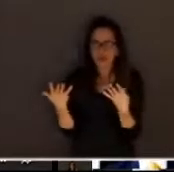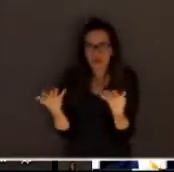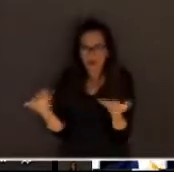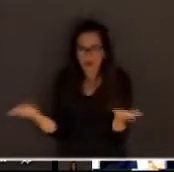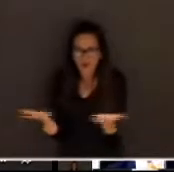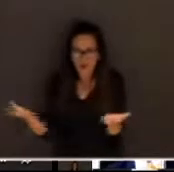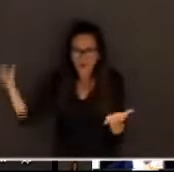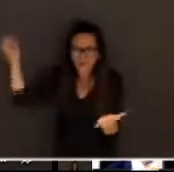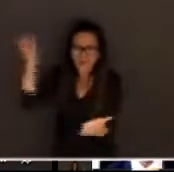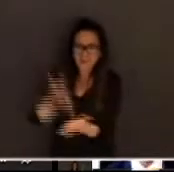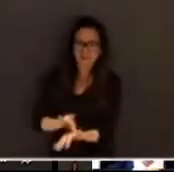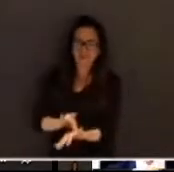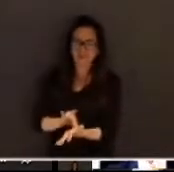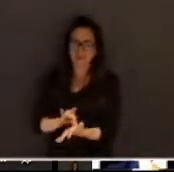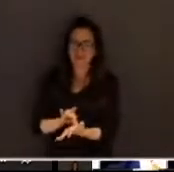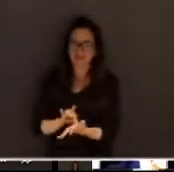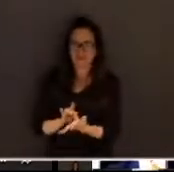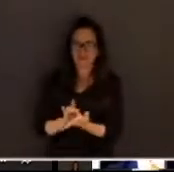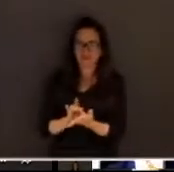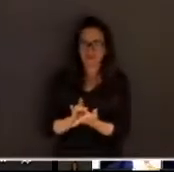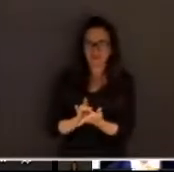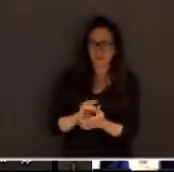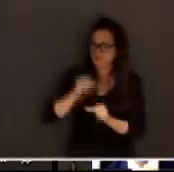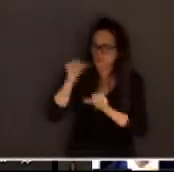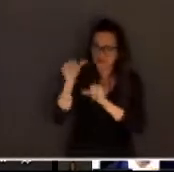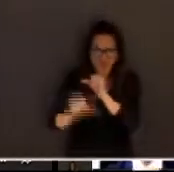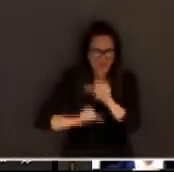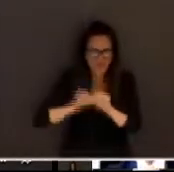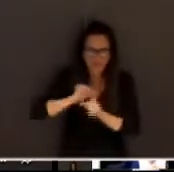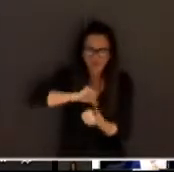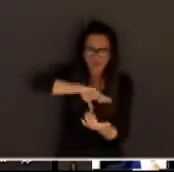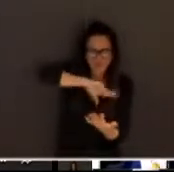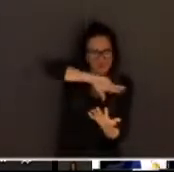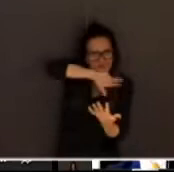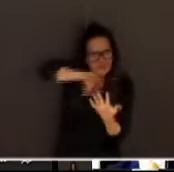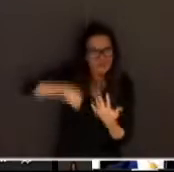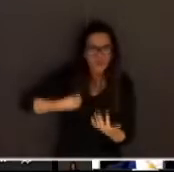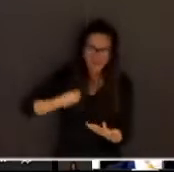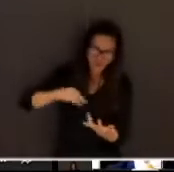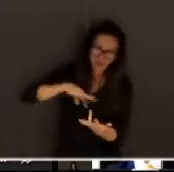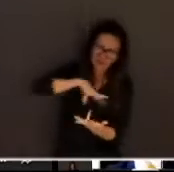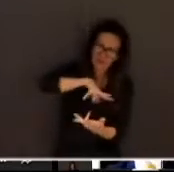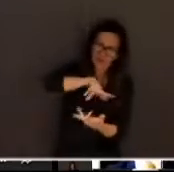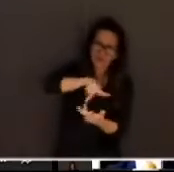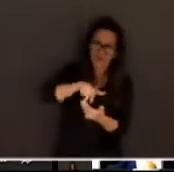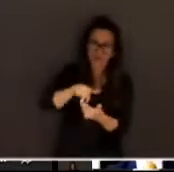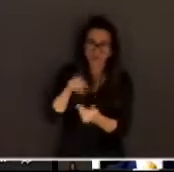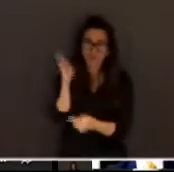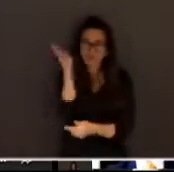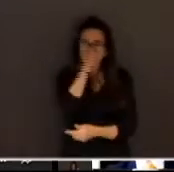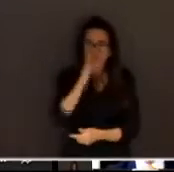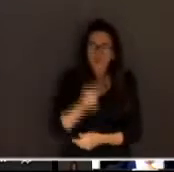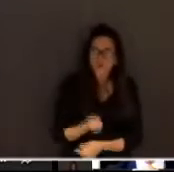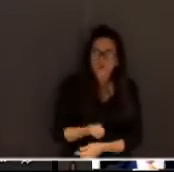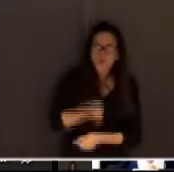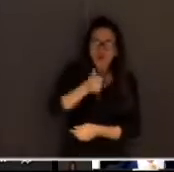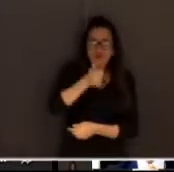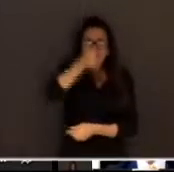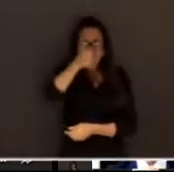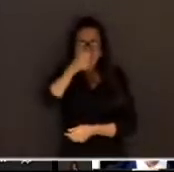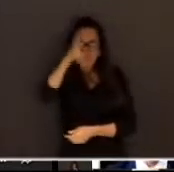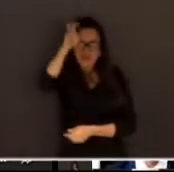solapou diários de vidas ao redor do globo terrestre. No Brasil, quase 150 mil